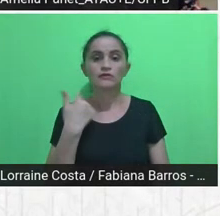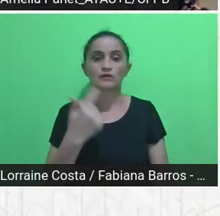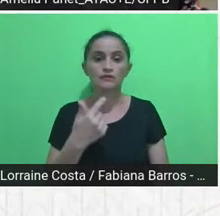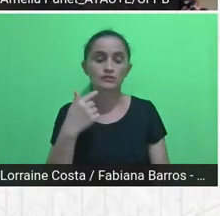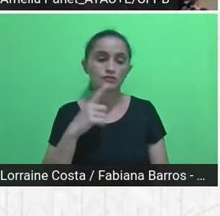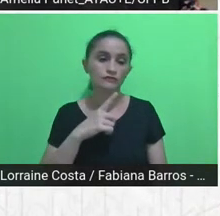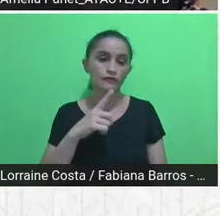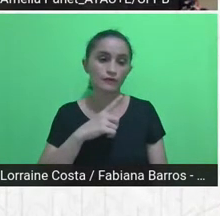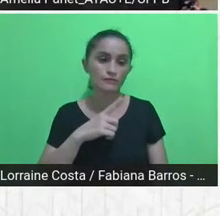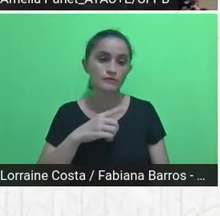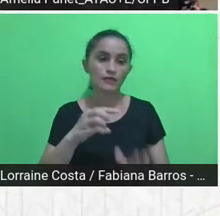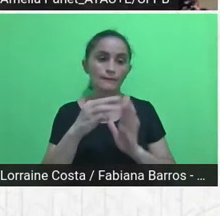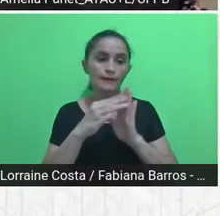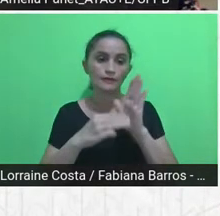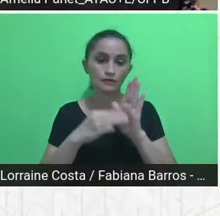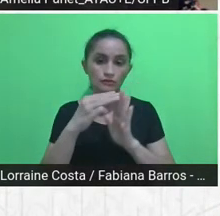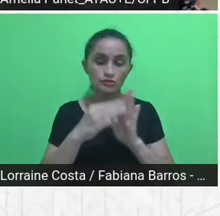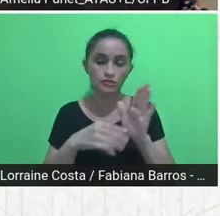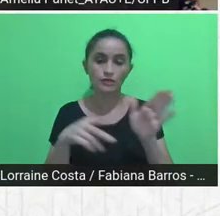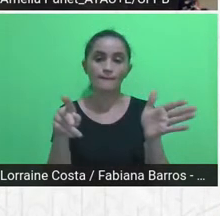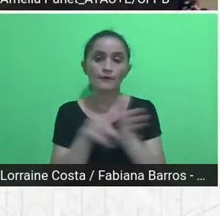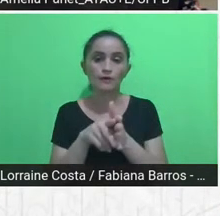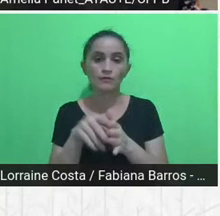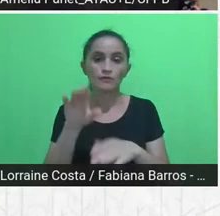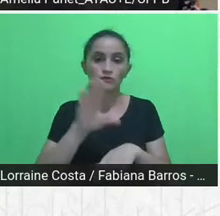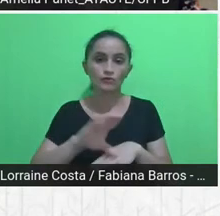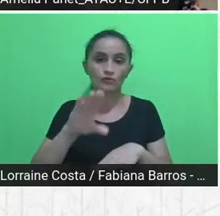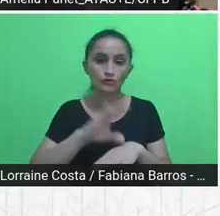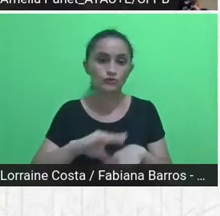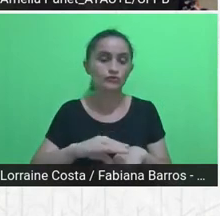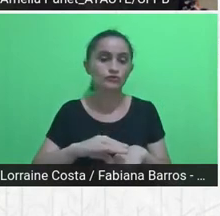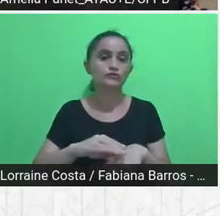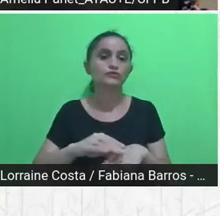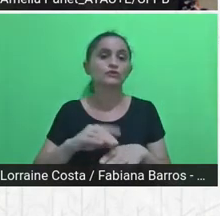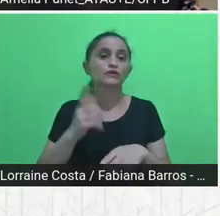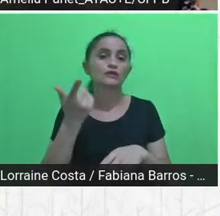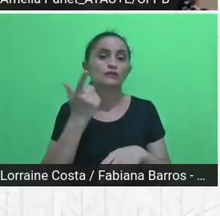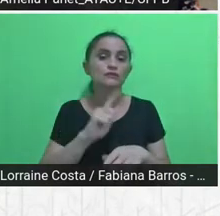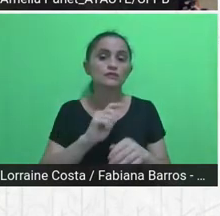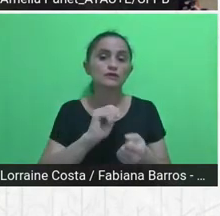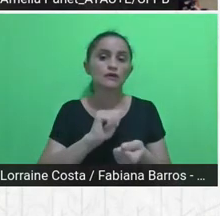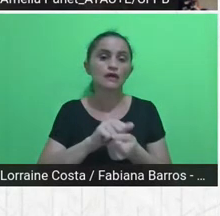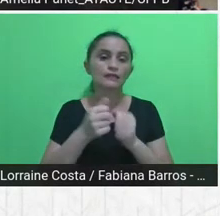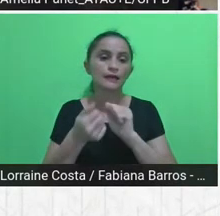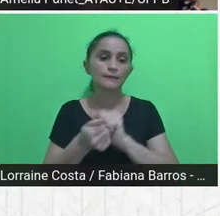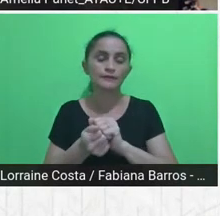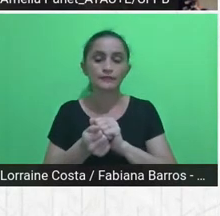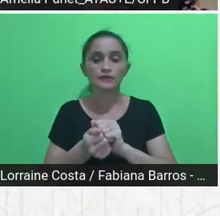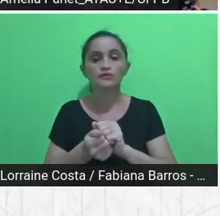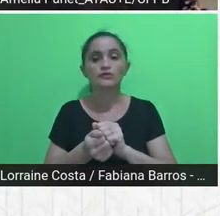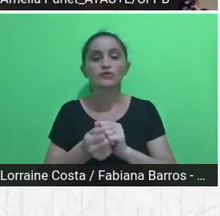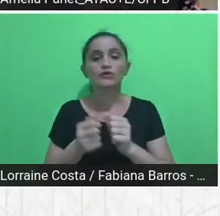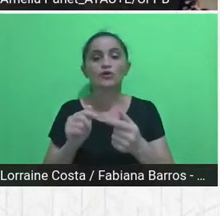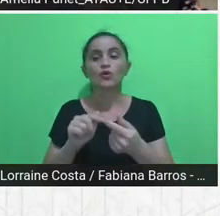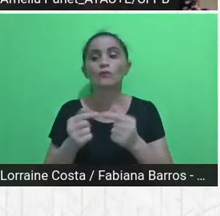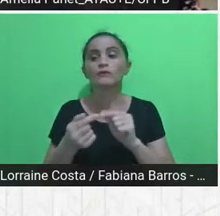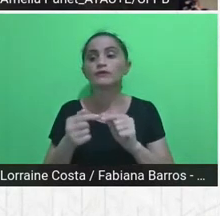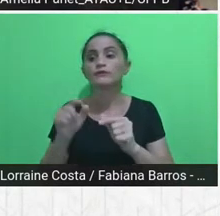metodologia desse curso, elas foram se adaptando à situação que nós fomos encontrando, né? A pandemia,